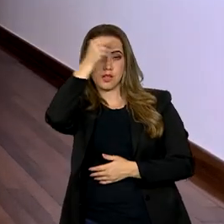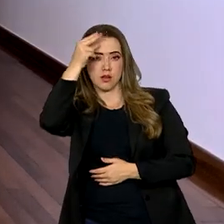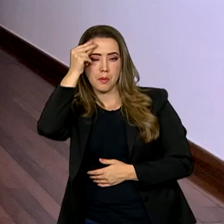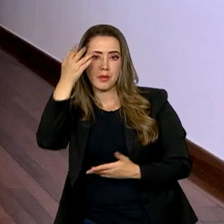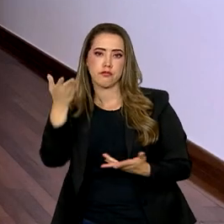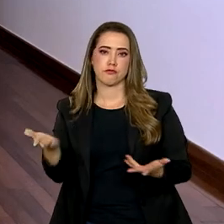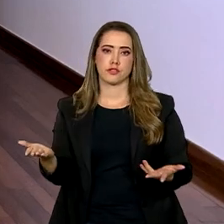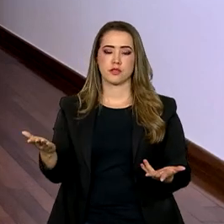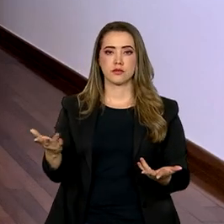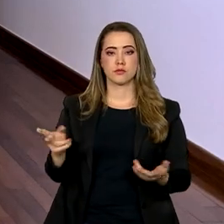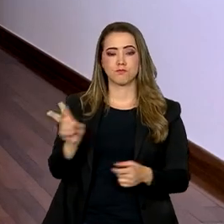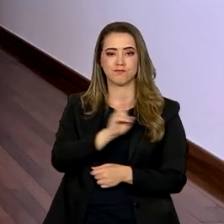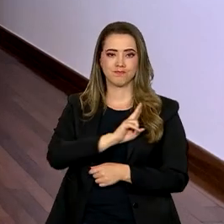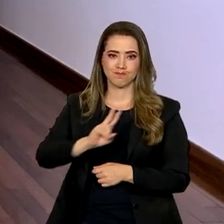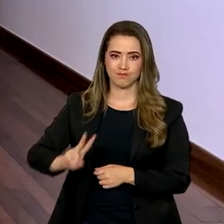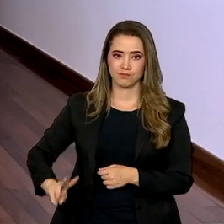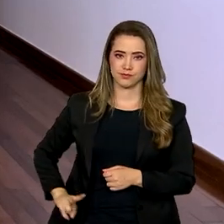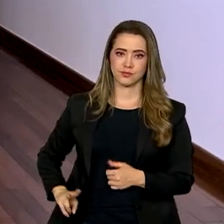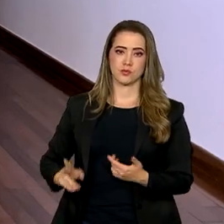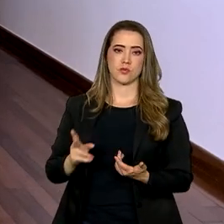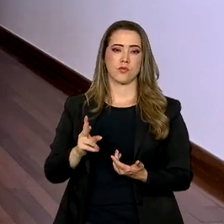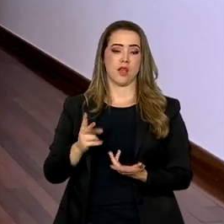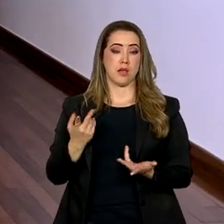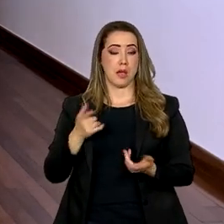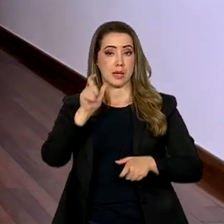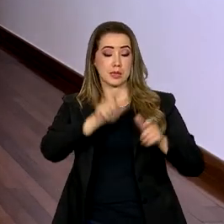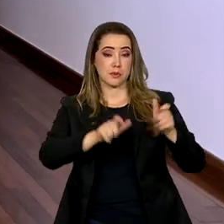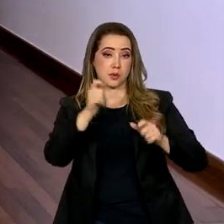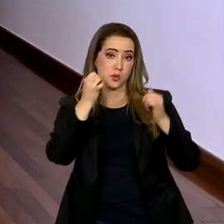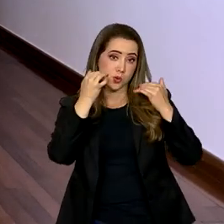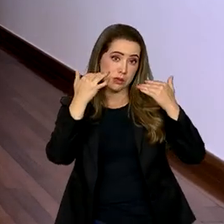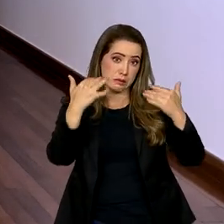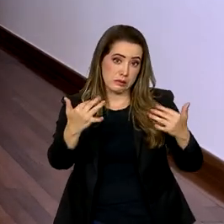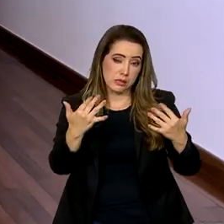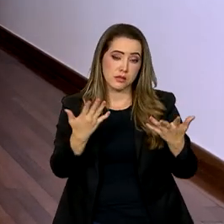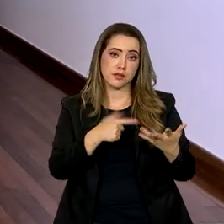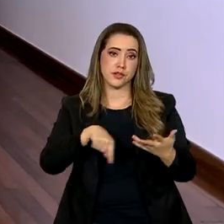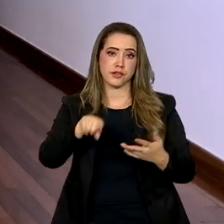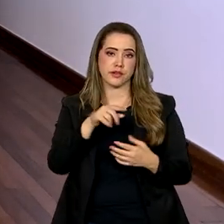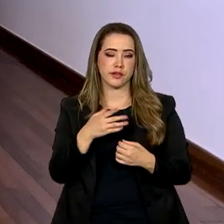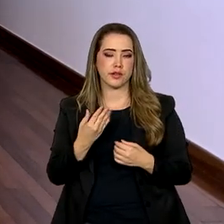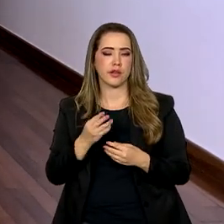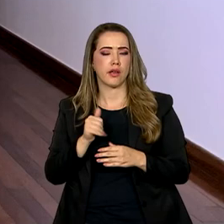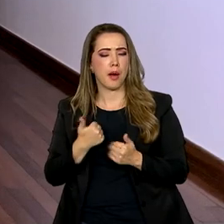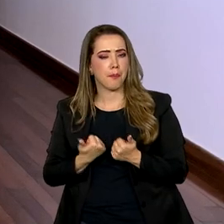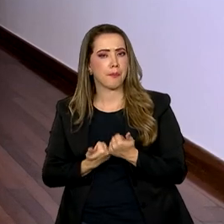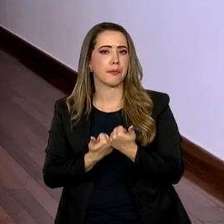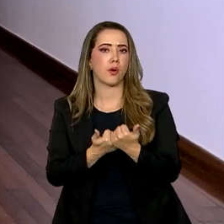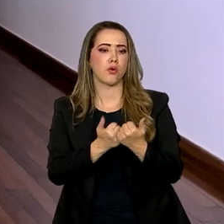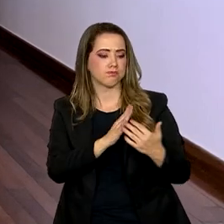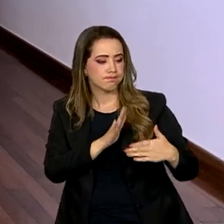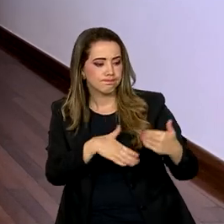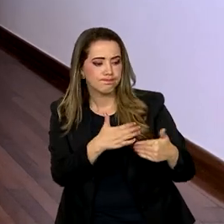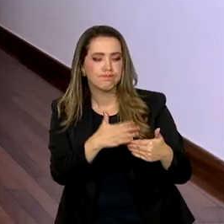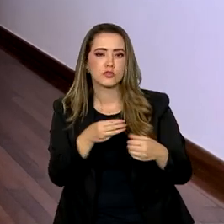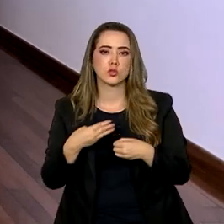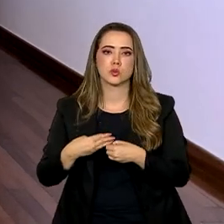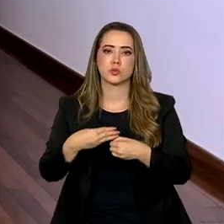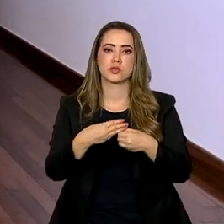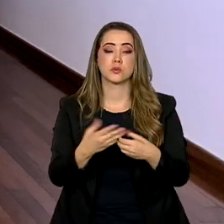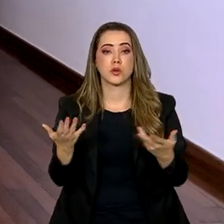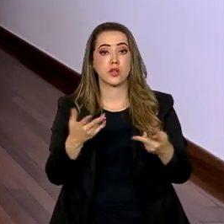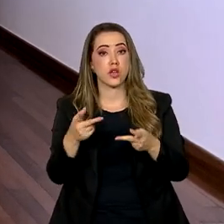prefeitos, vereadores, as pessoas que acompanham a vida dos municípios. Queria fazer um grande